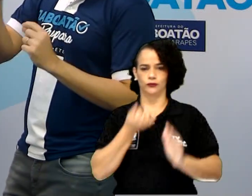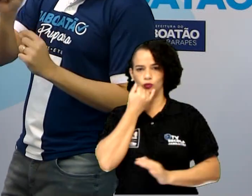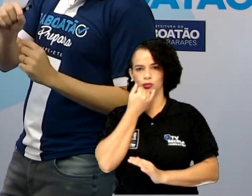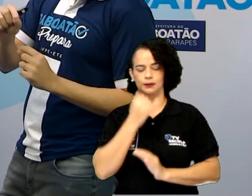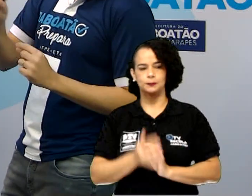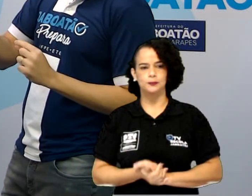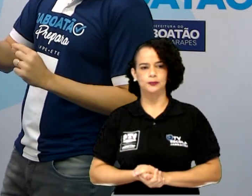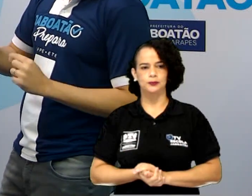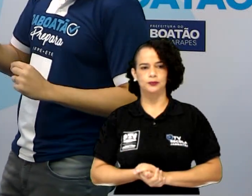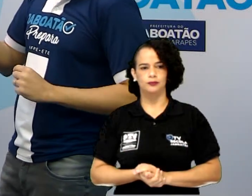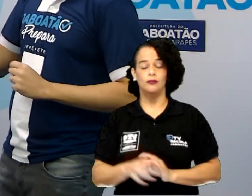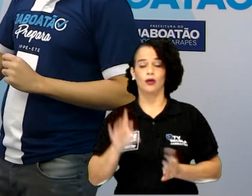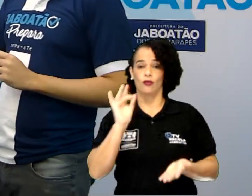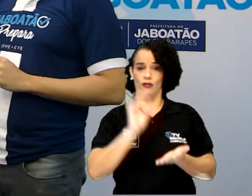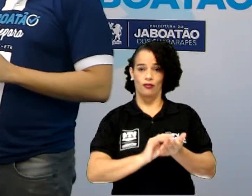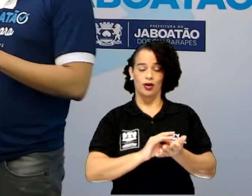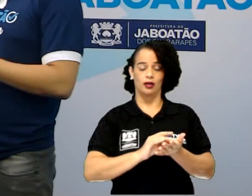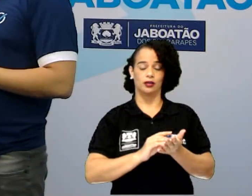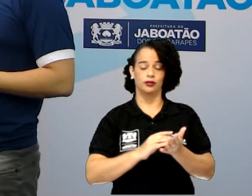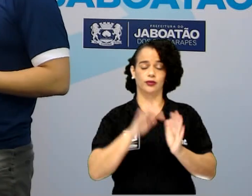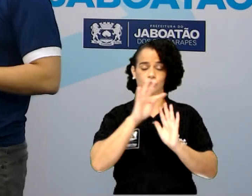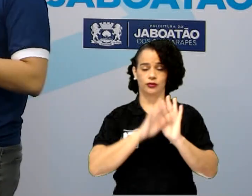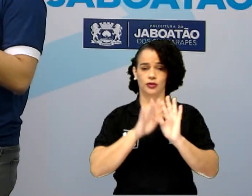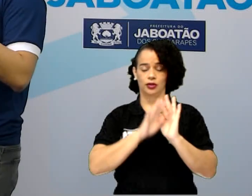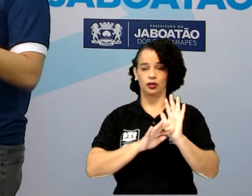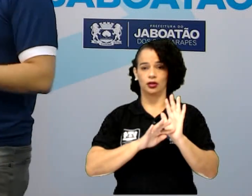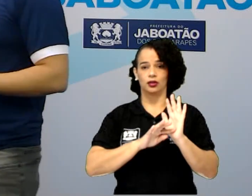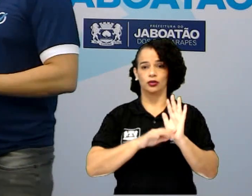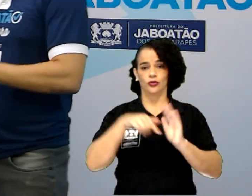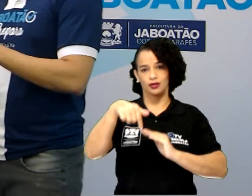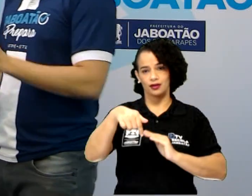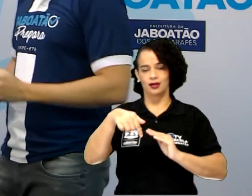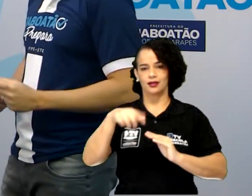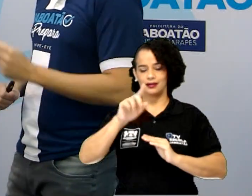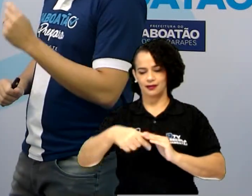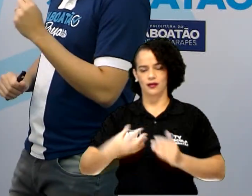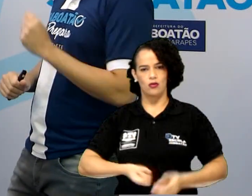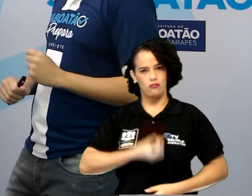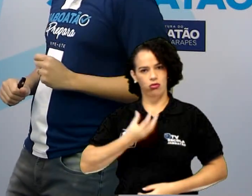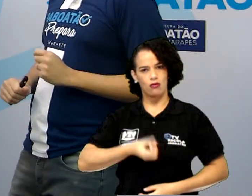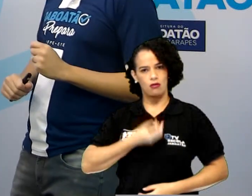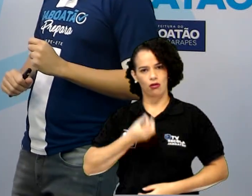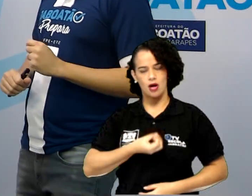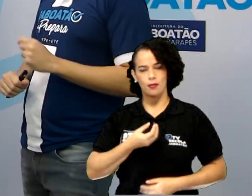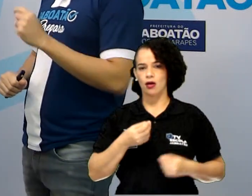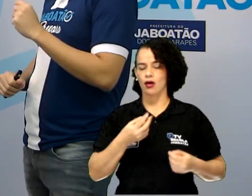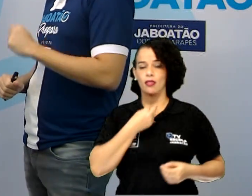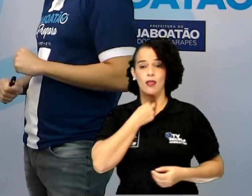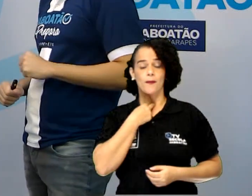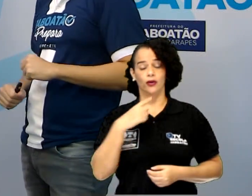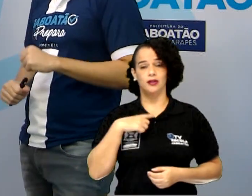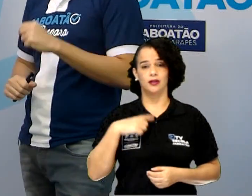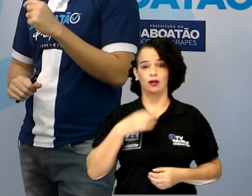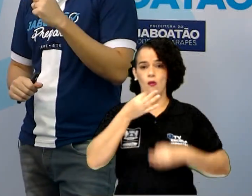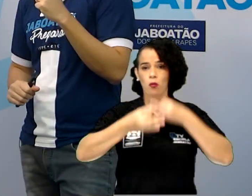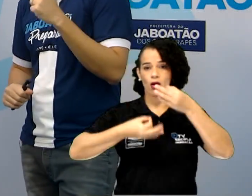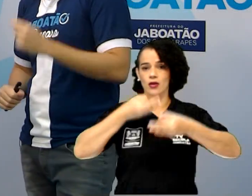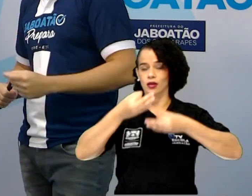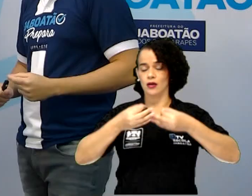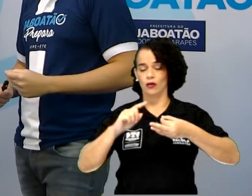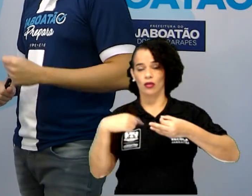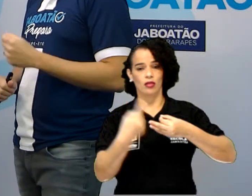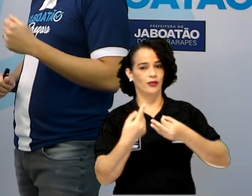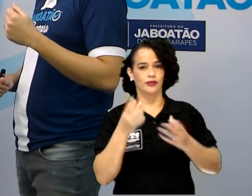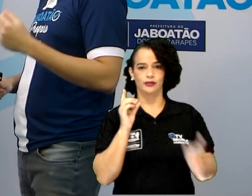O fato de o texto 7 ser um poema impede a presença da opinião, motivo pelo qual não encontramos